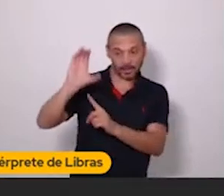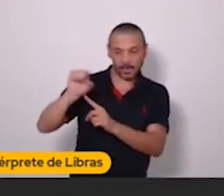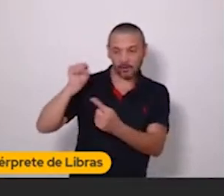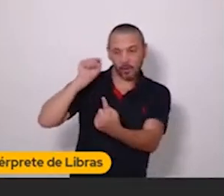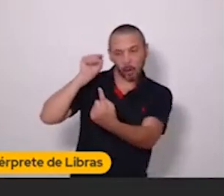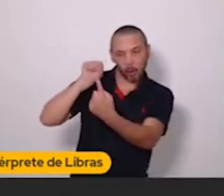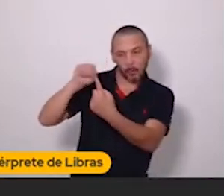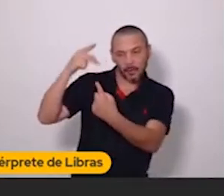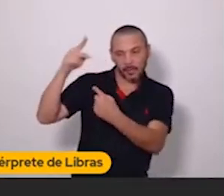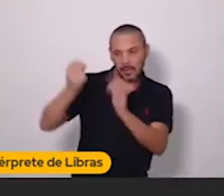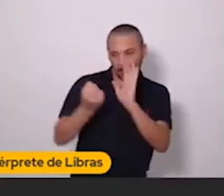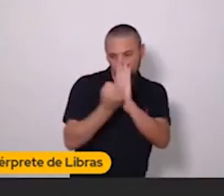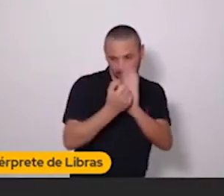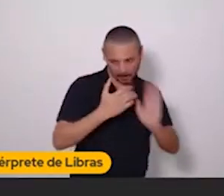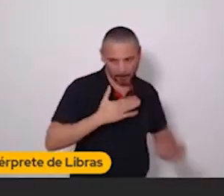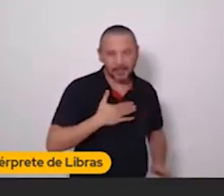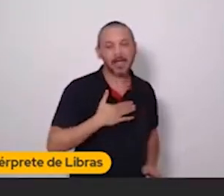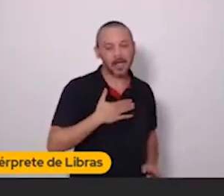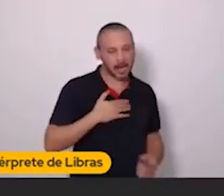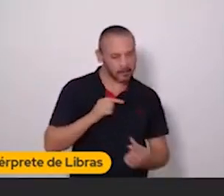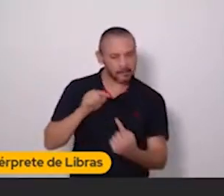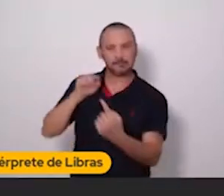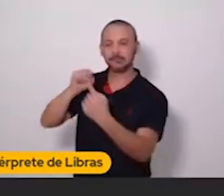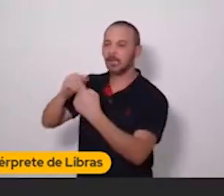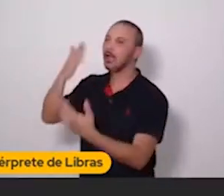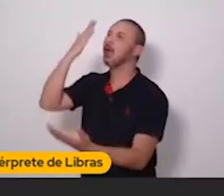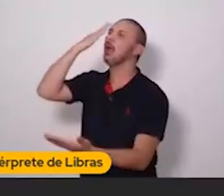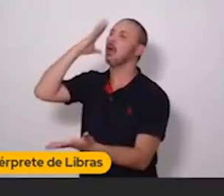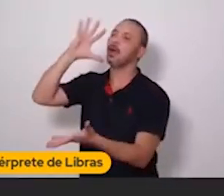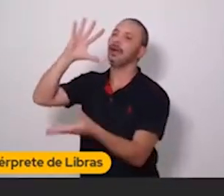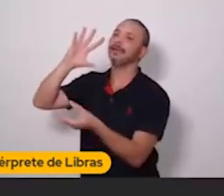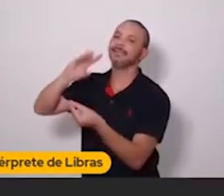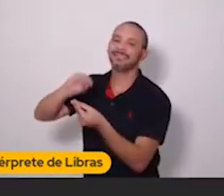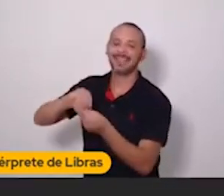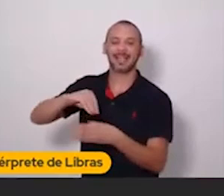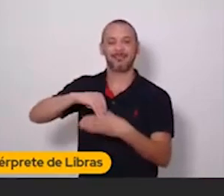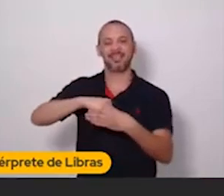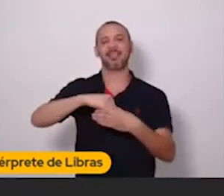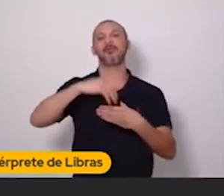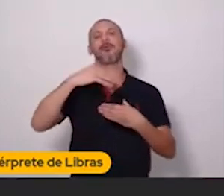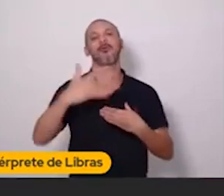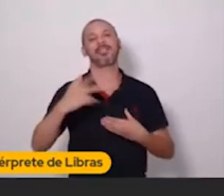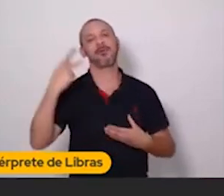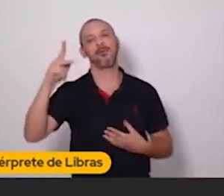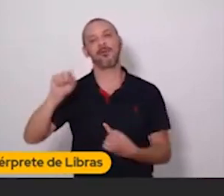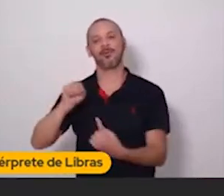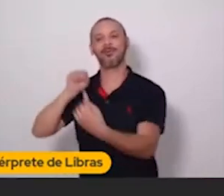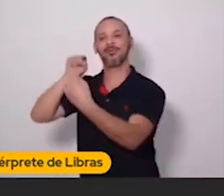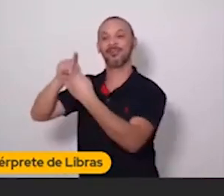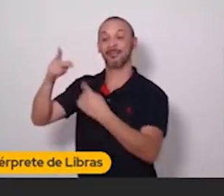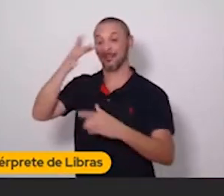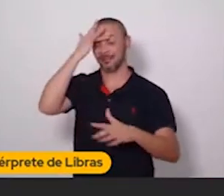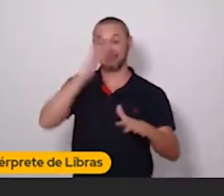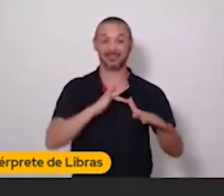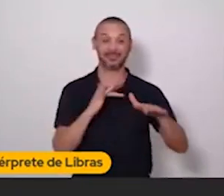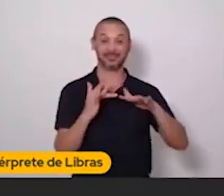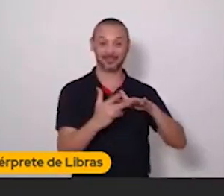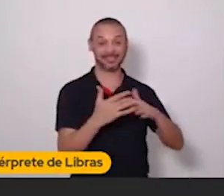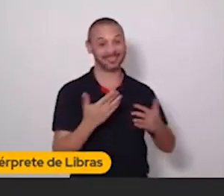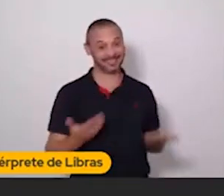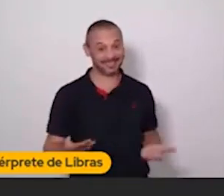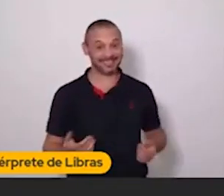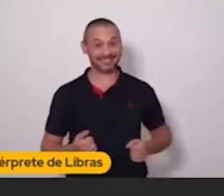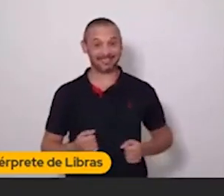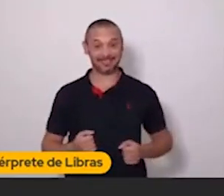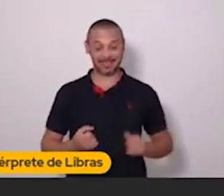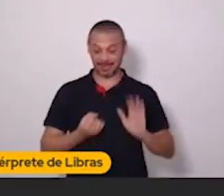quem você quer atingir. Você vai saber aonde essa persona sua está em redes sociais. A persona da